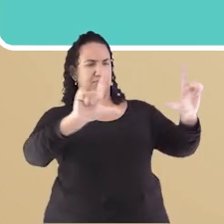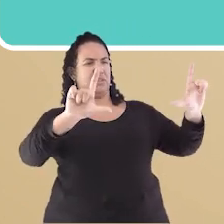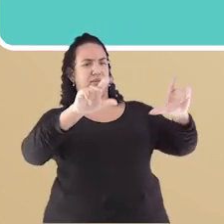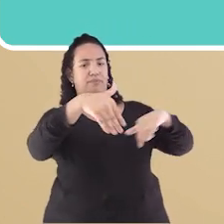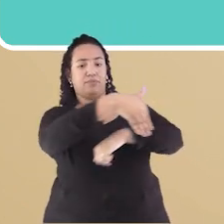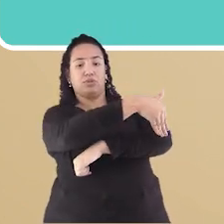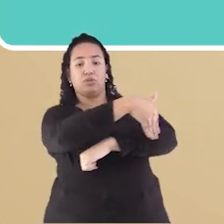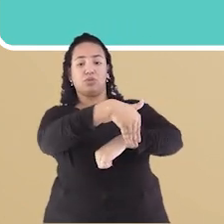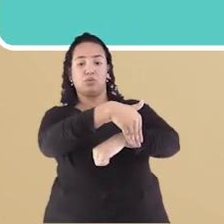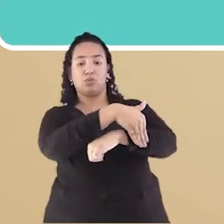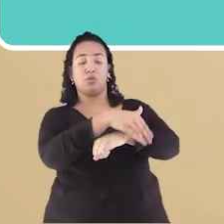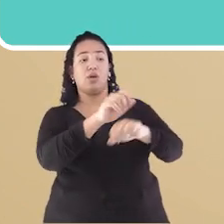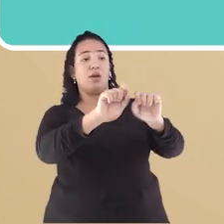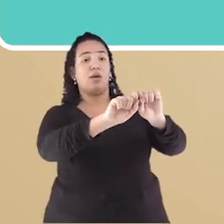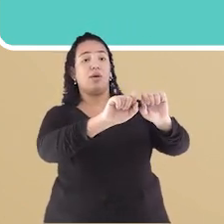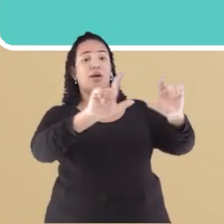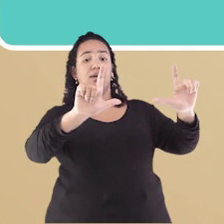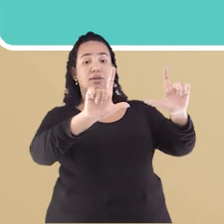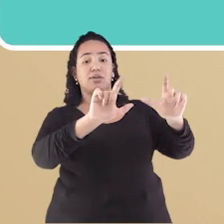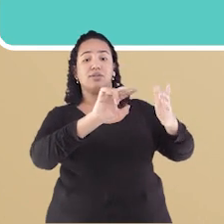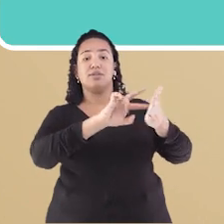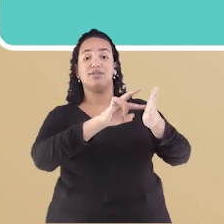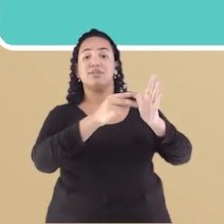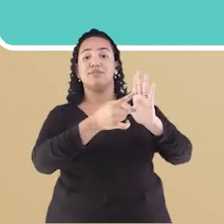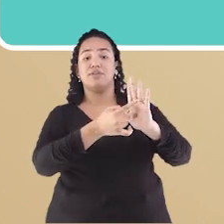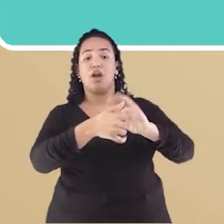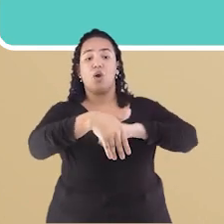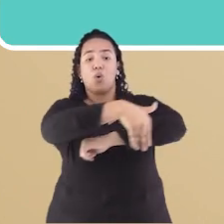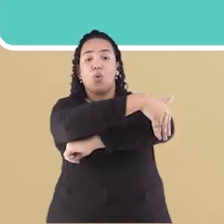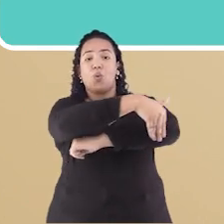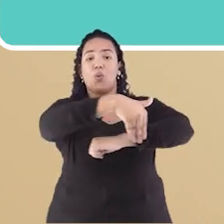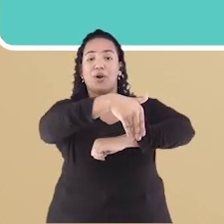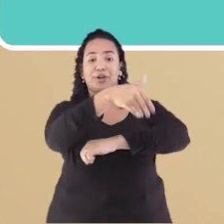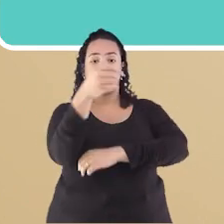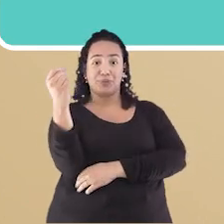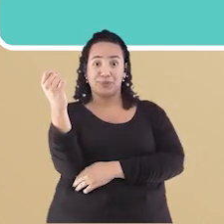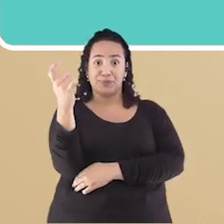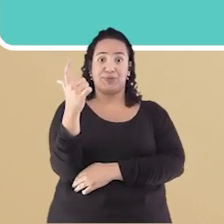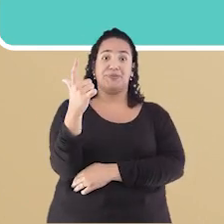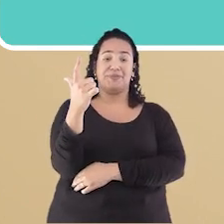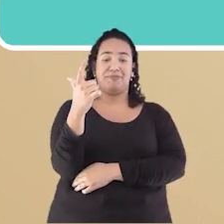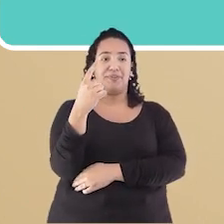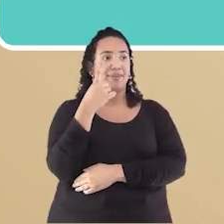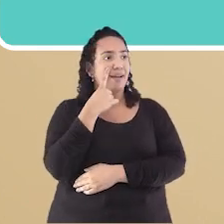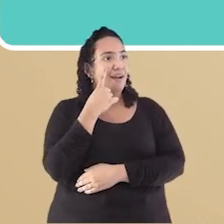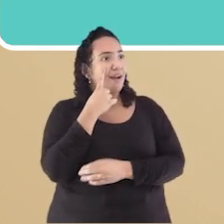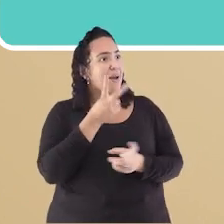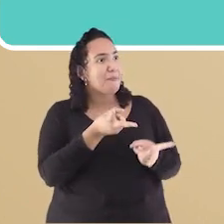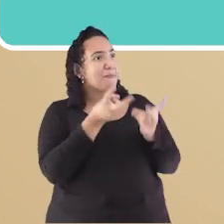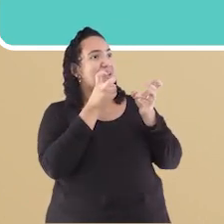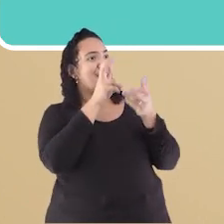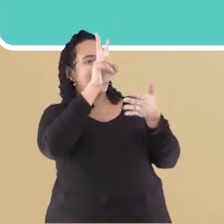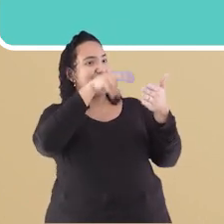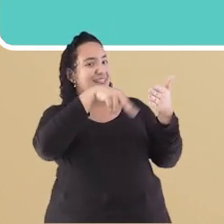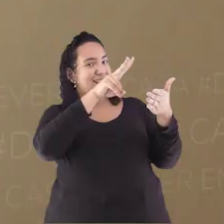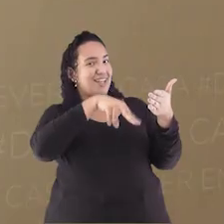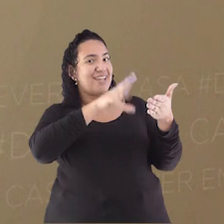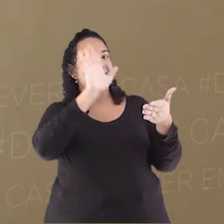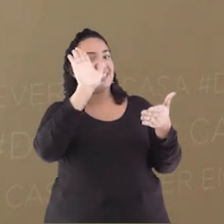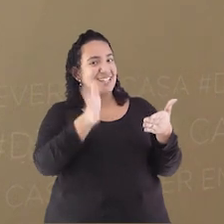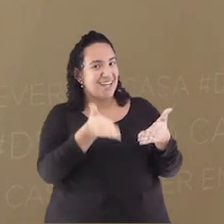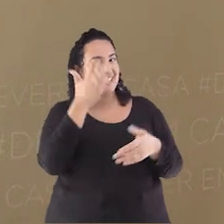rua E lá estava Rua do Sol E João percebeu Que já sabia ler